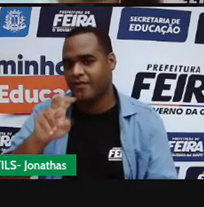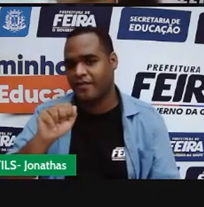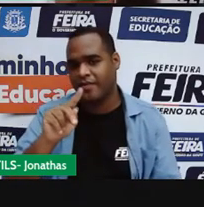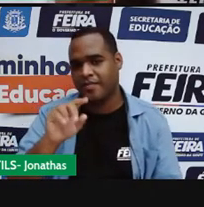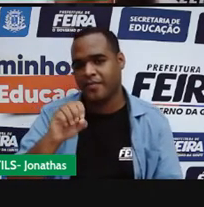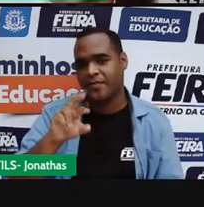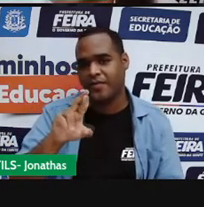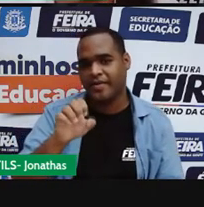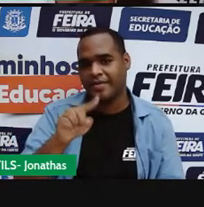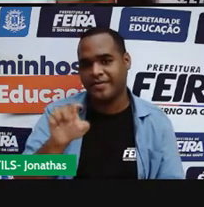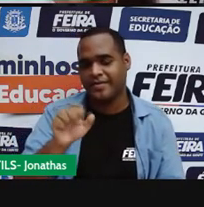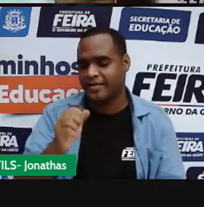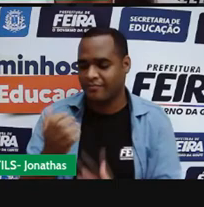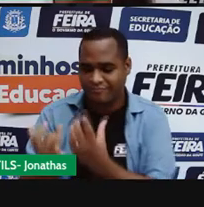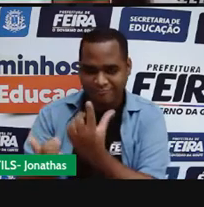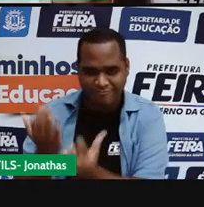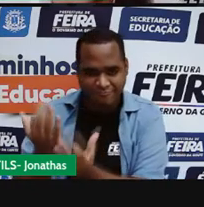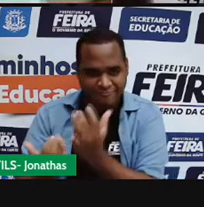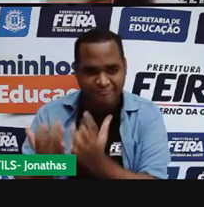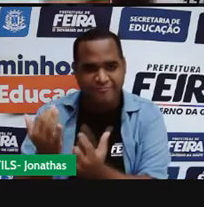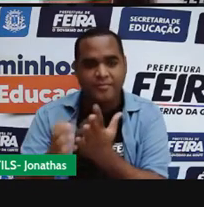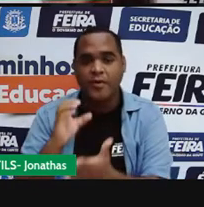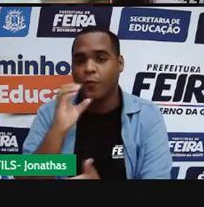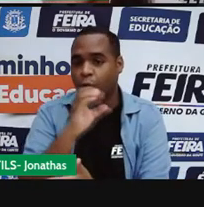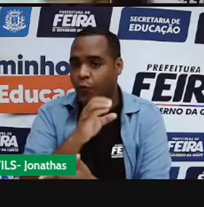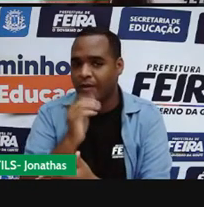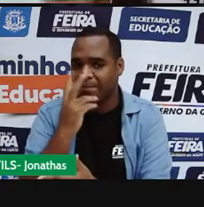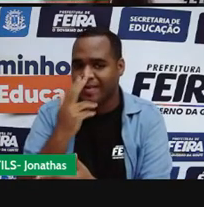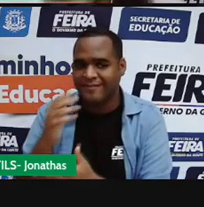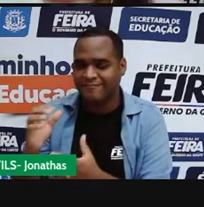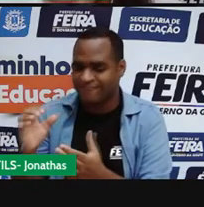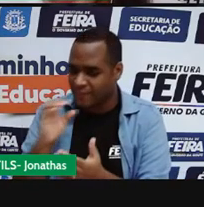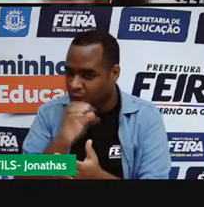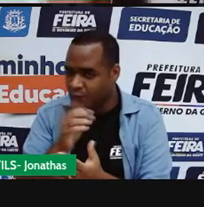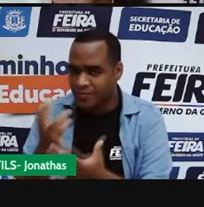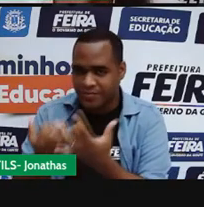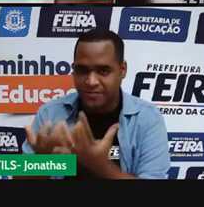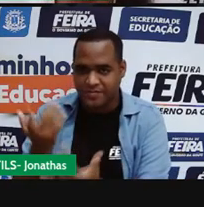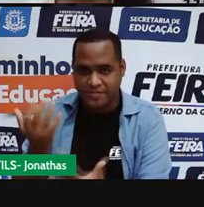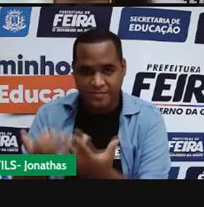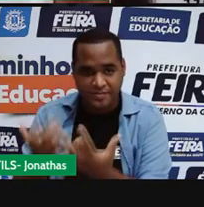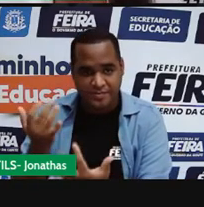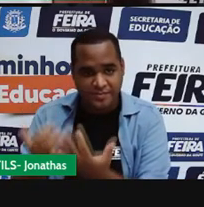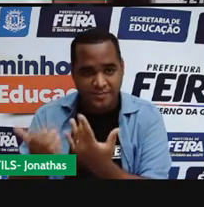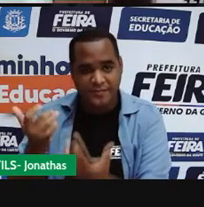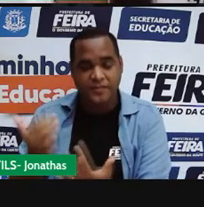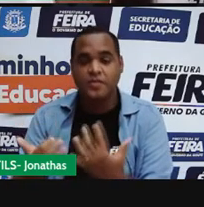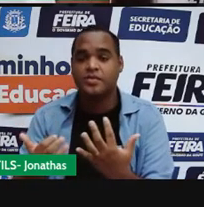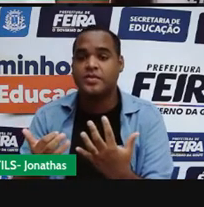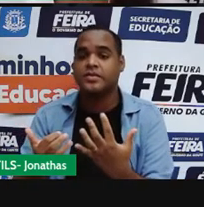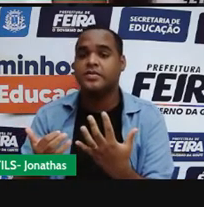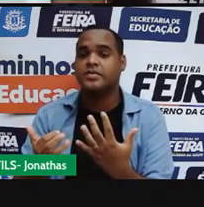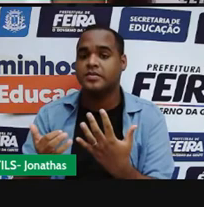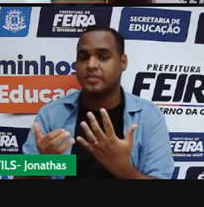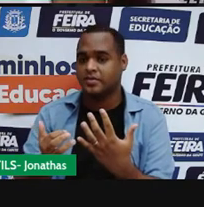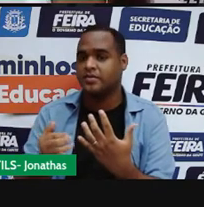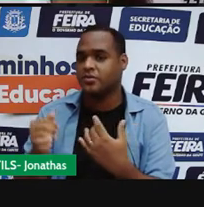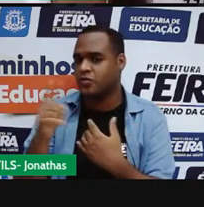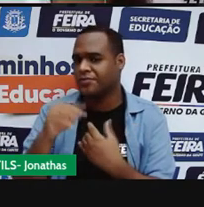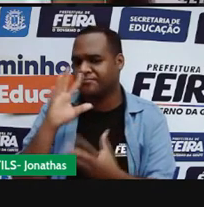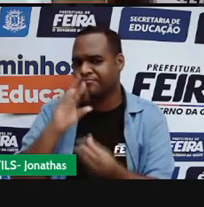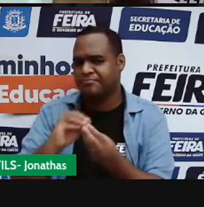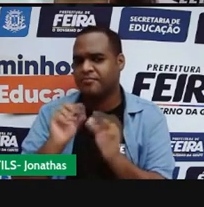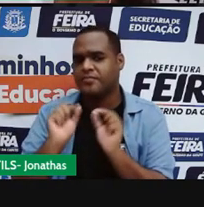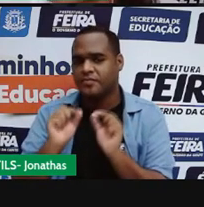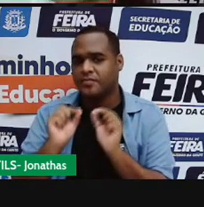uma fonte de calor artificial e direta ali na panela, que é o fogo, a chama do fogão, a gente diz que é